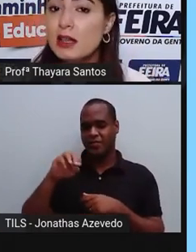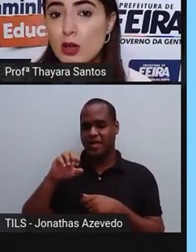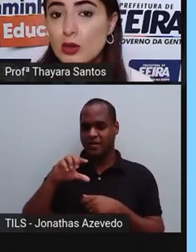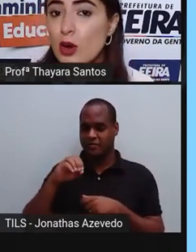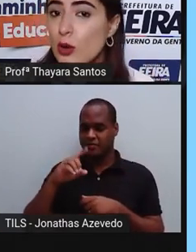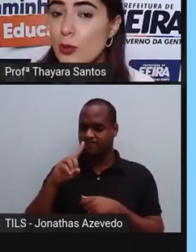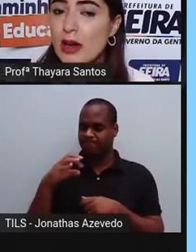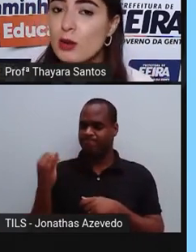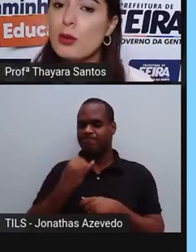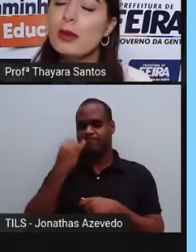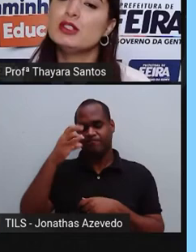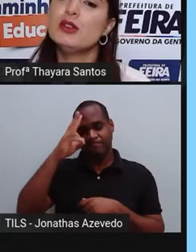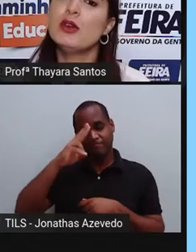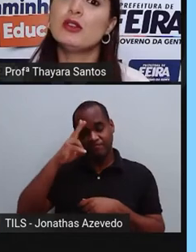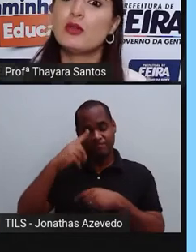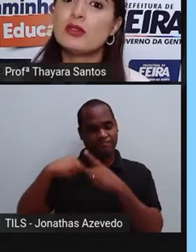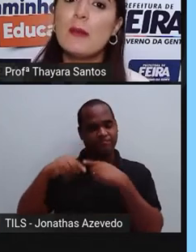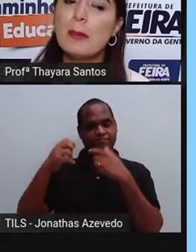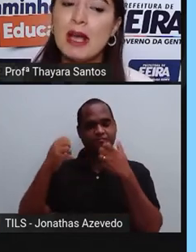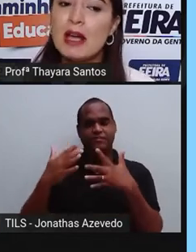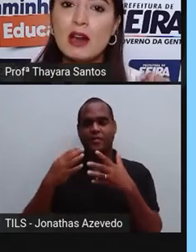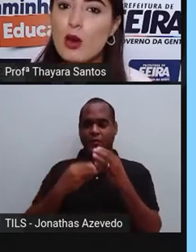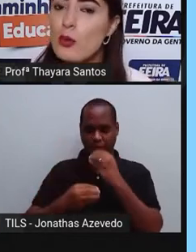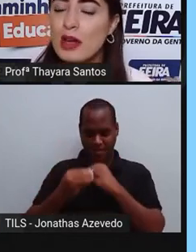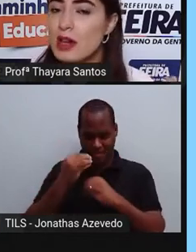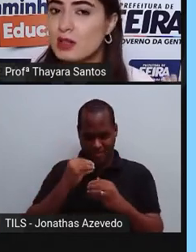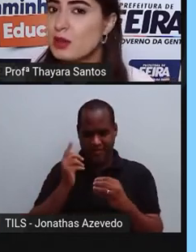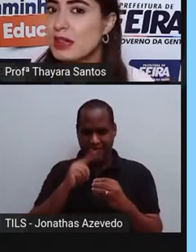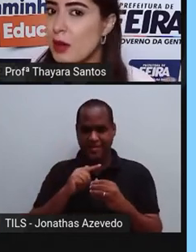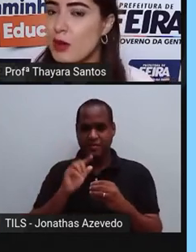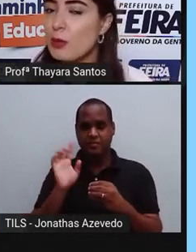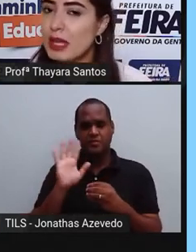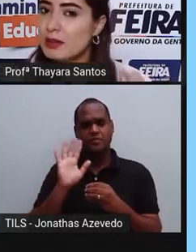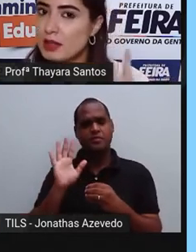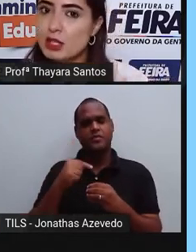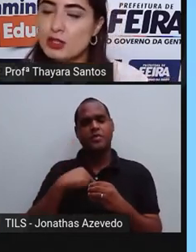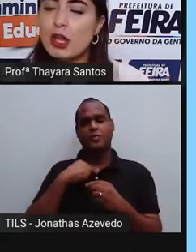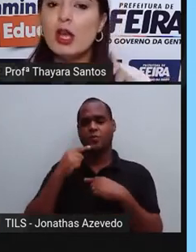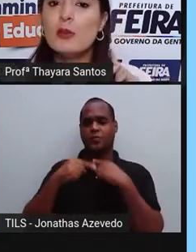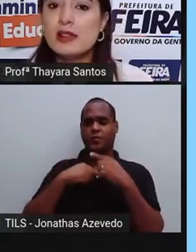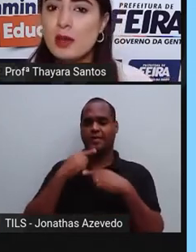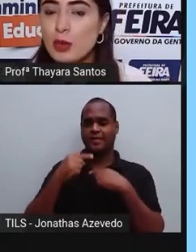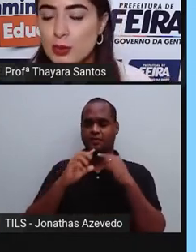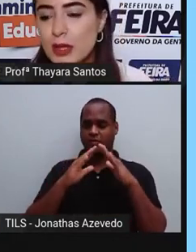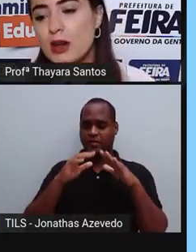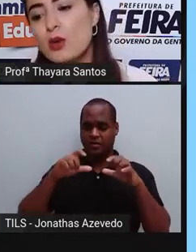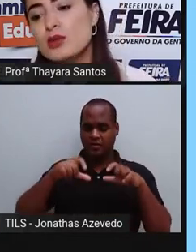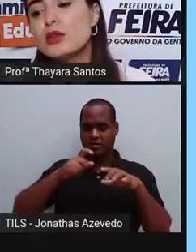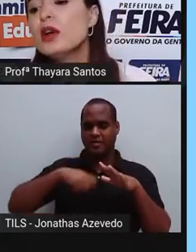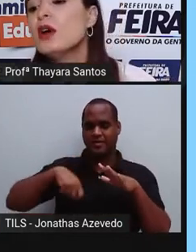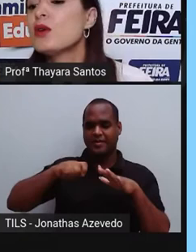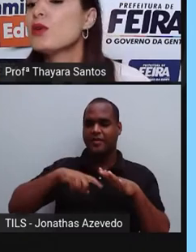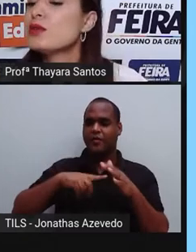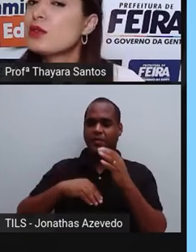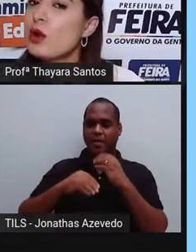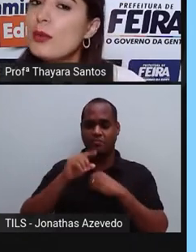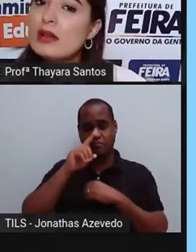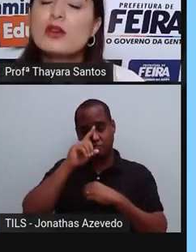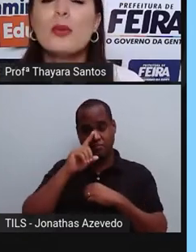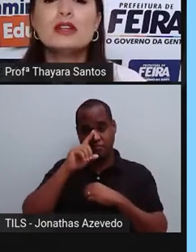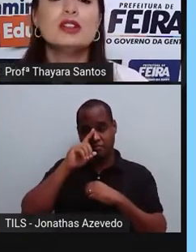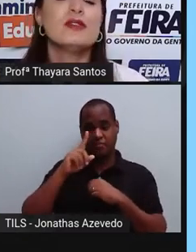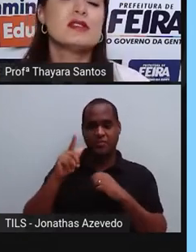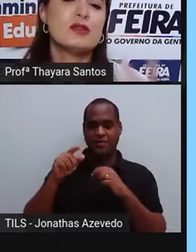que nem todo cogumelo é comestível, então não dá para pegar aquele cogumelo ali do quintal e comer, tá gente? Pode ser muito perigoso. Os